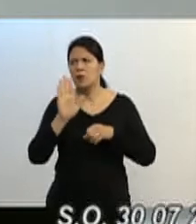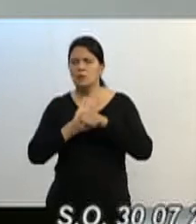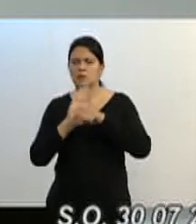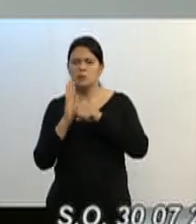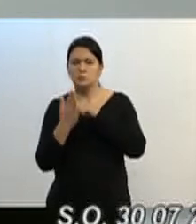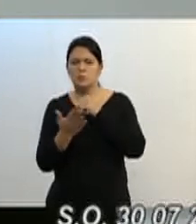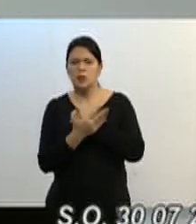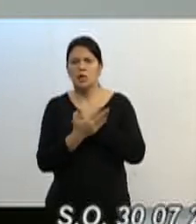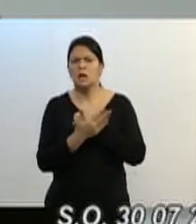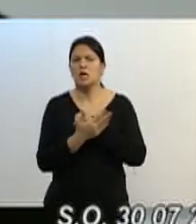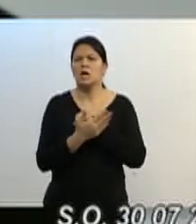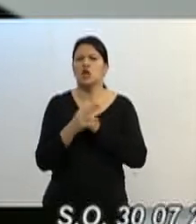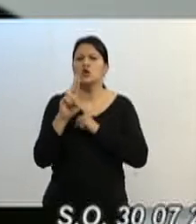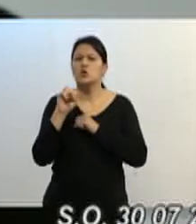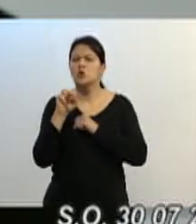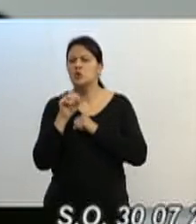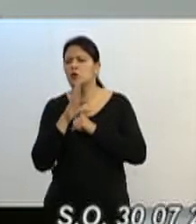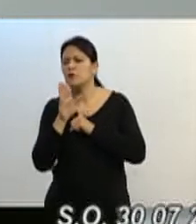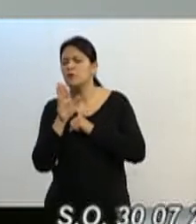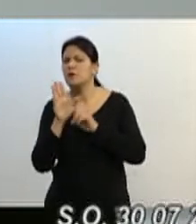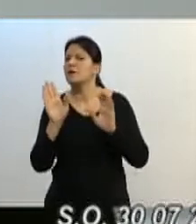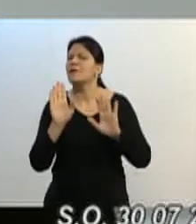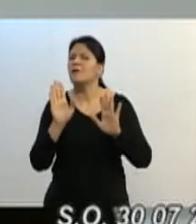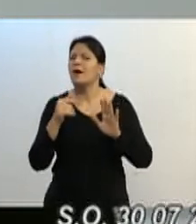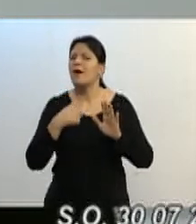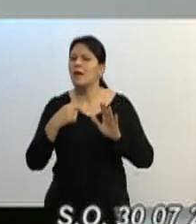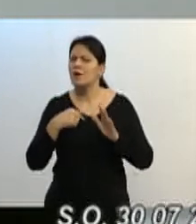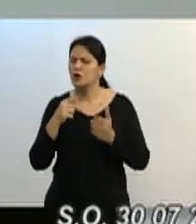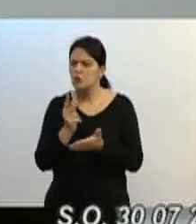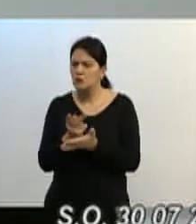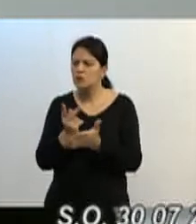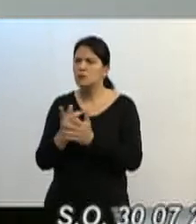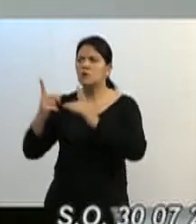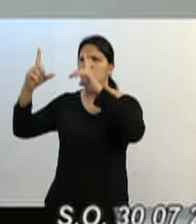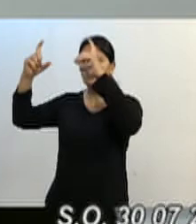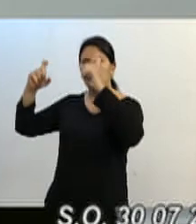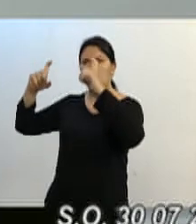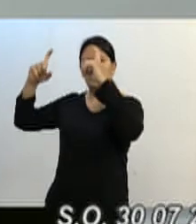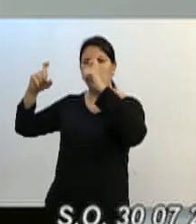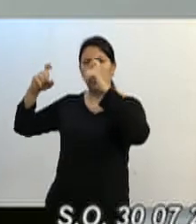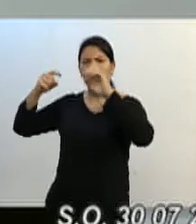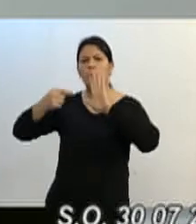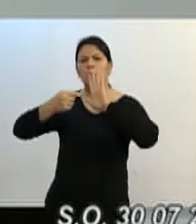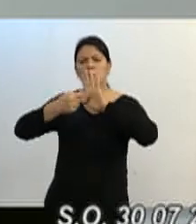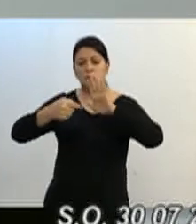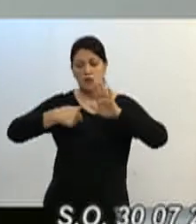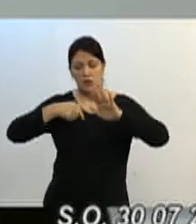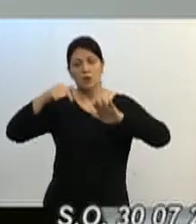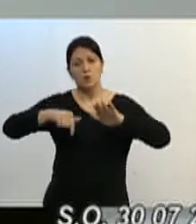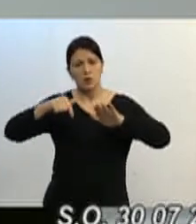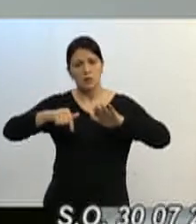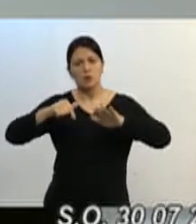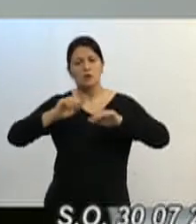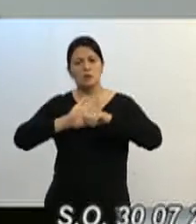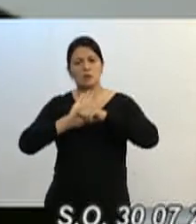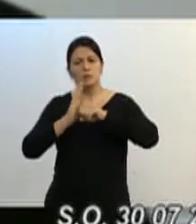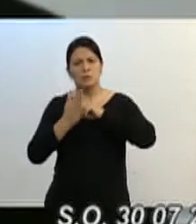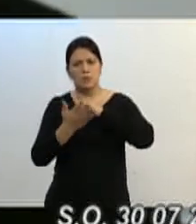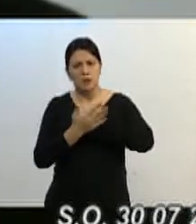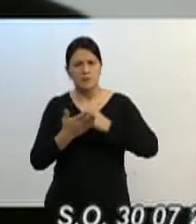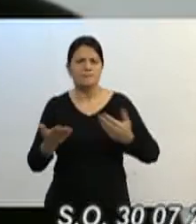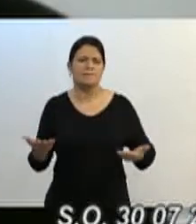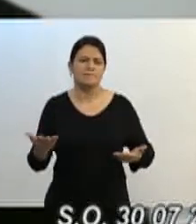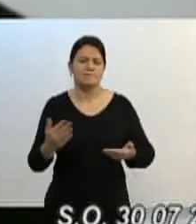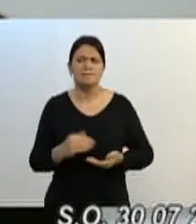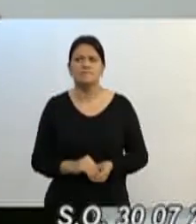print lá do que fiz naquela região, para que o cara, depois disso, comece a analisar, se fez ou não fez nada pela região. Então,